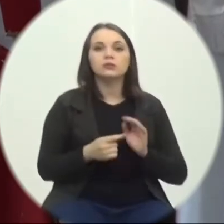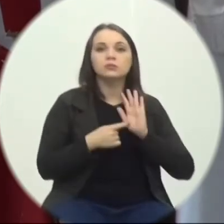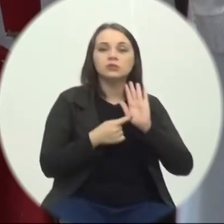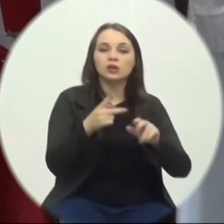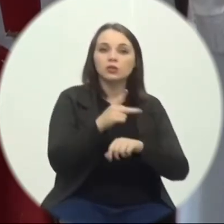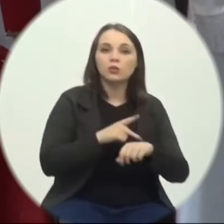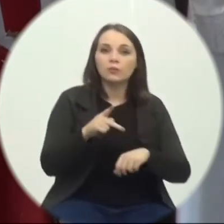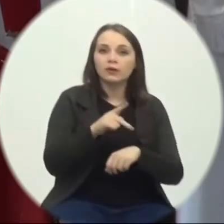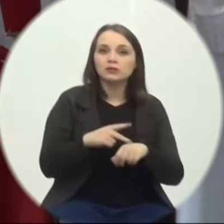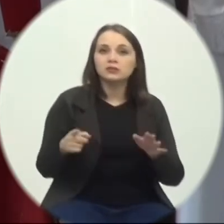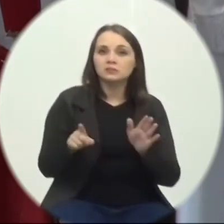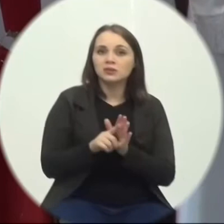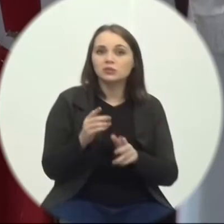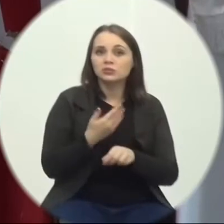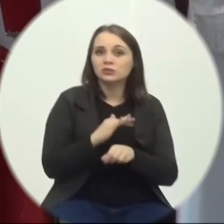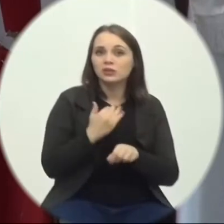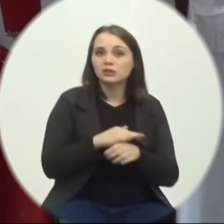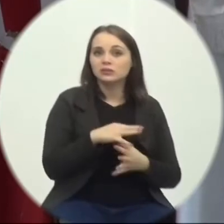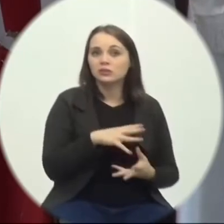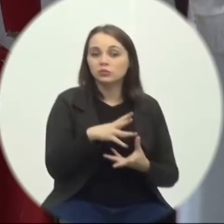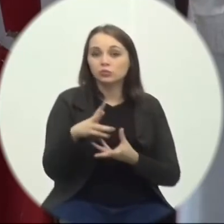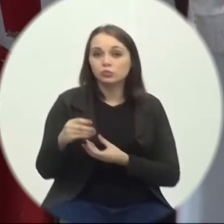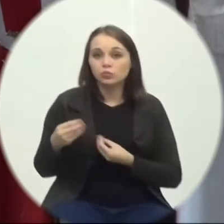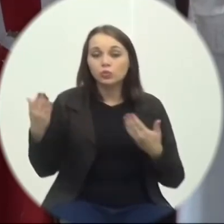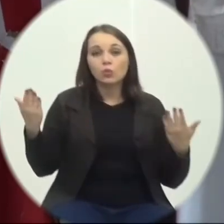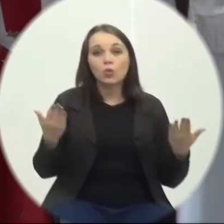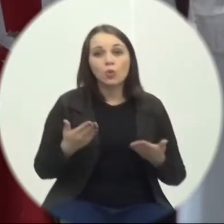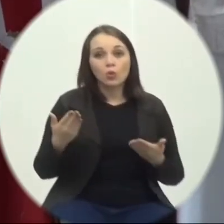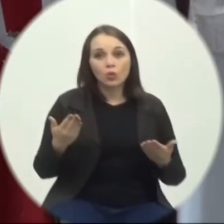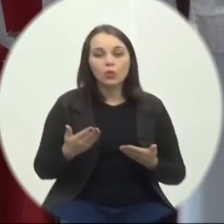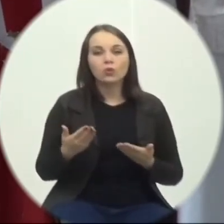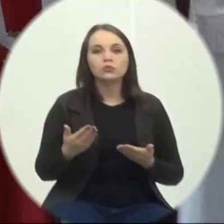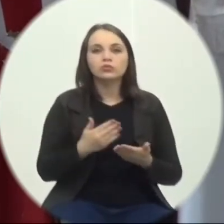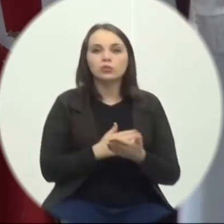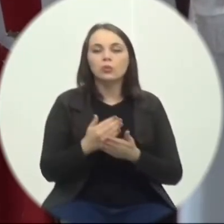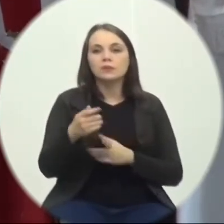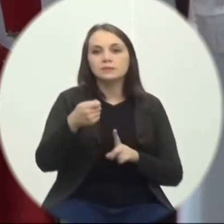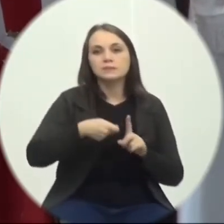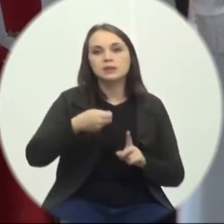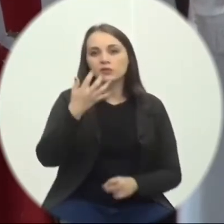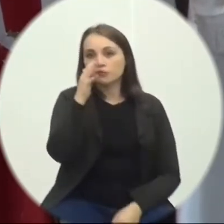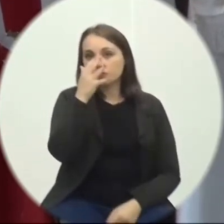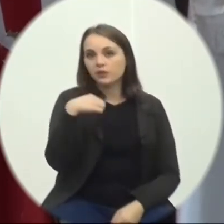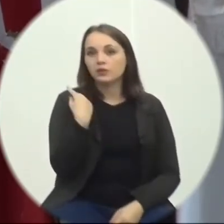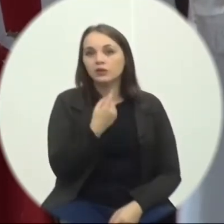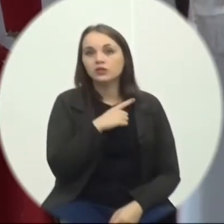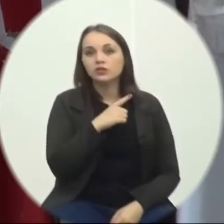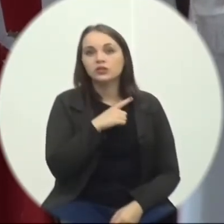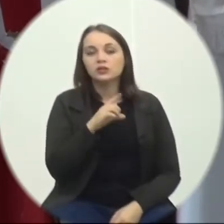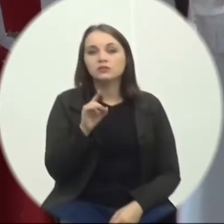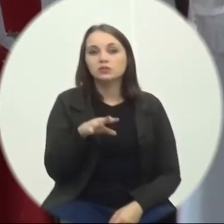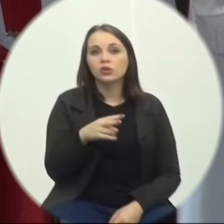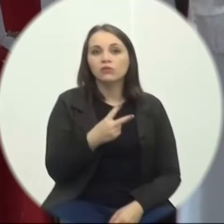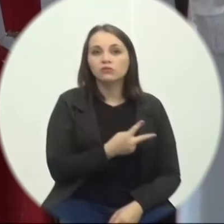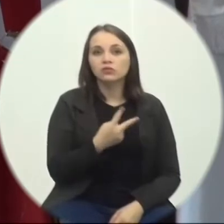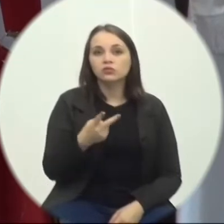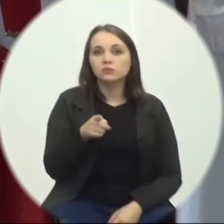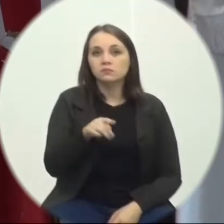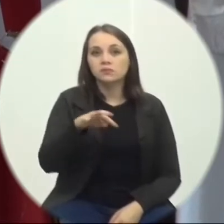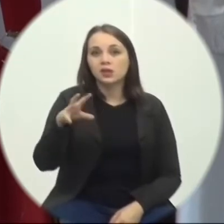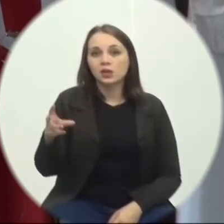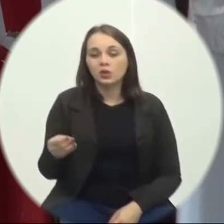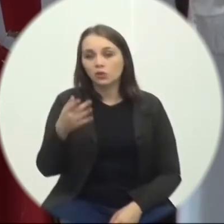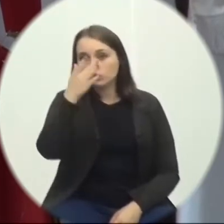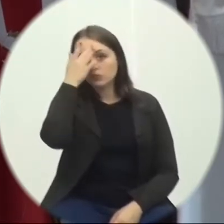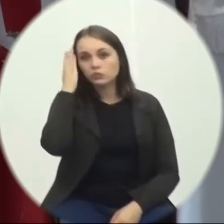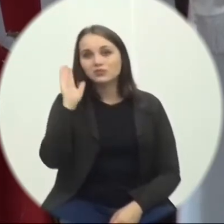países Que menos testa no mundo Hoje Ali comecinho De fevereiro A gente chegou A ter somente 22 milhões De pessoas